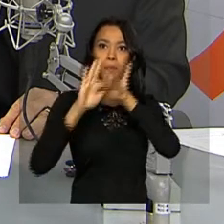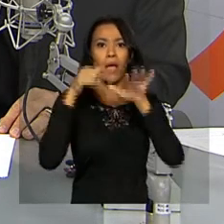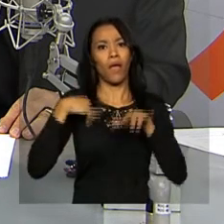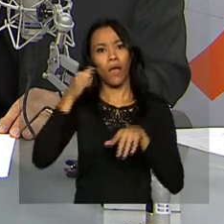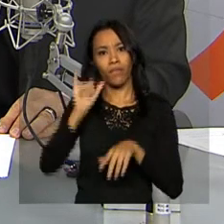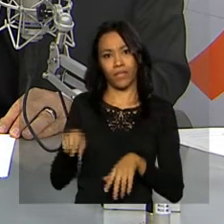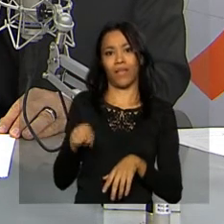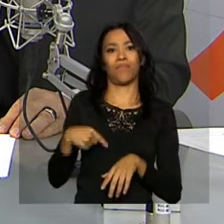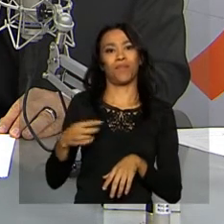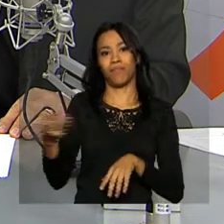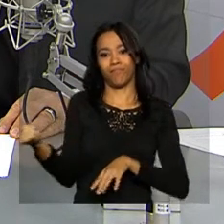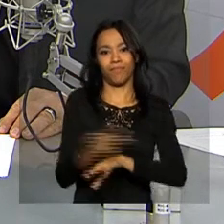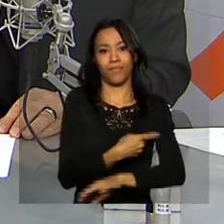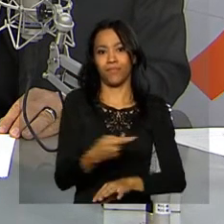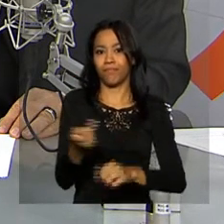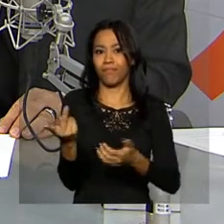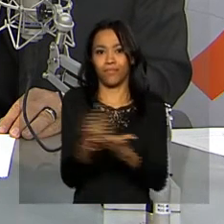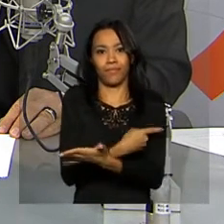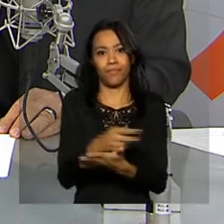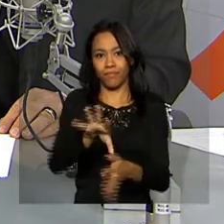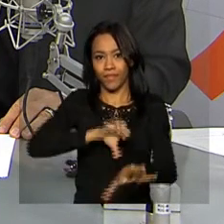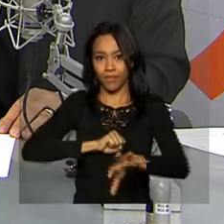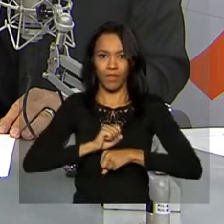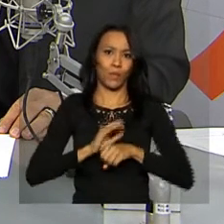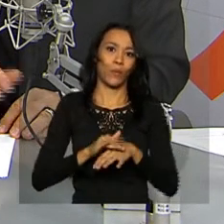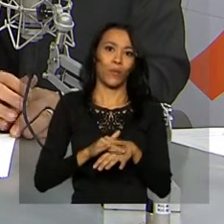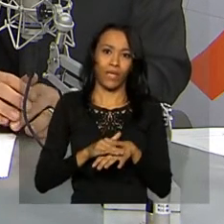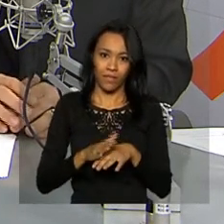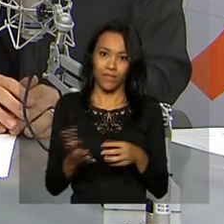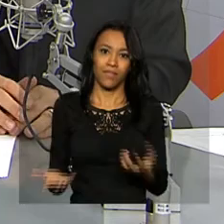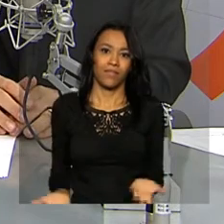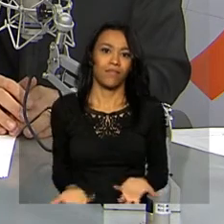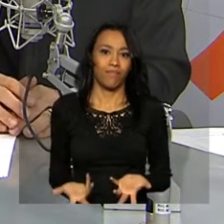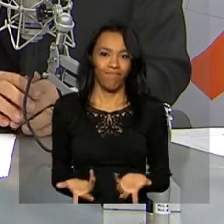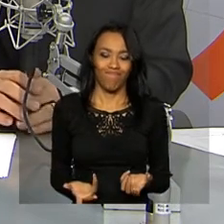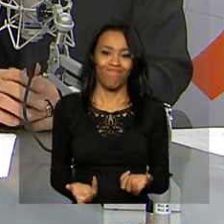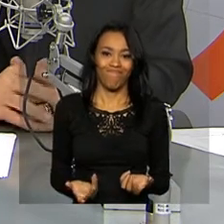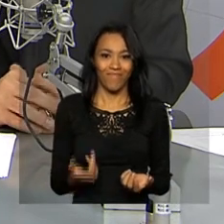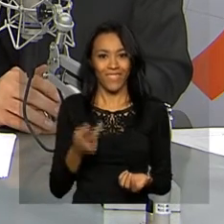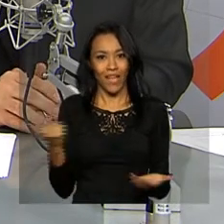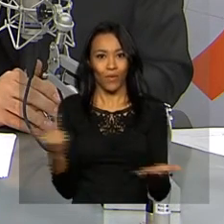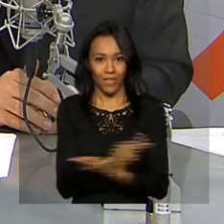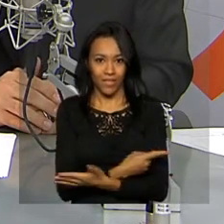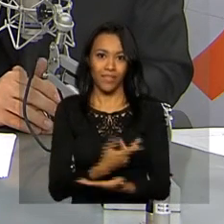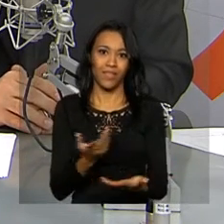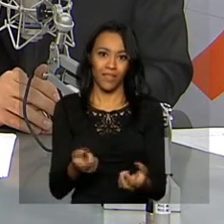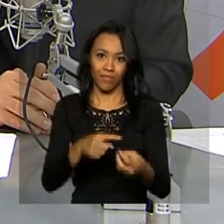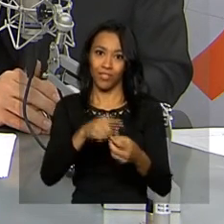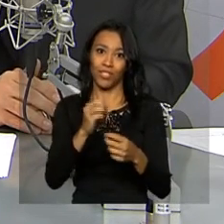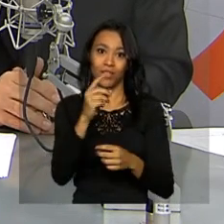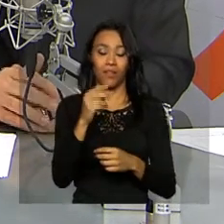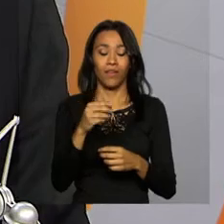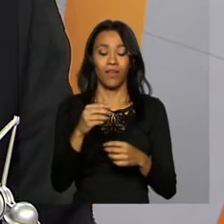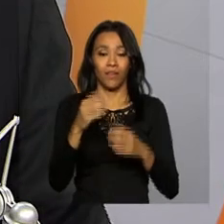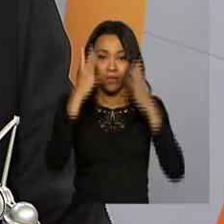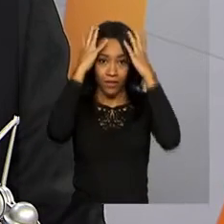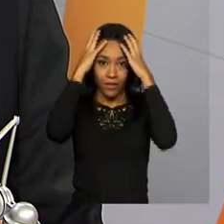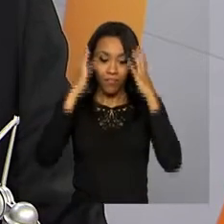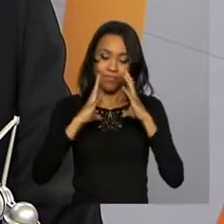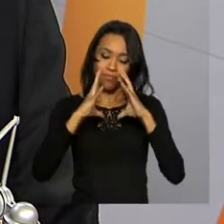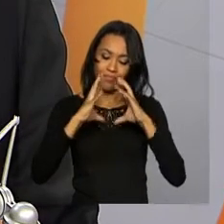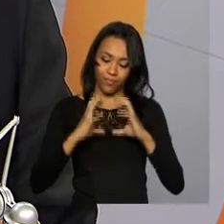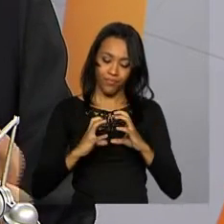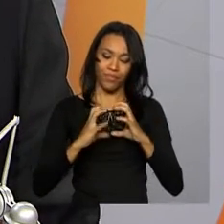não trazer todas as sequelas, especialmente agora, esses primeiros casos documentados de microcefalia, que